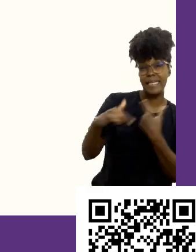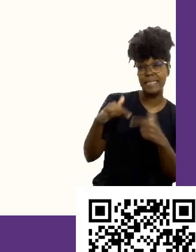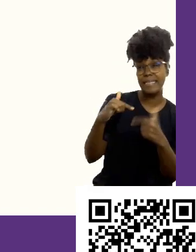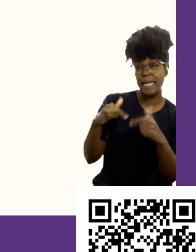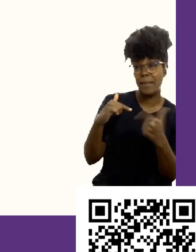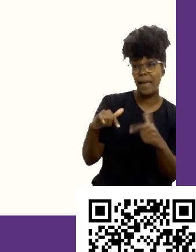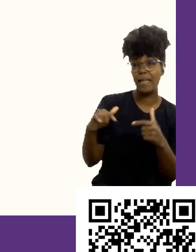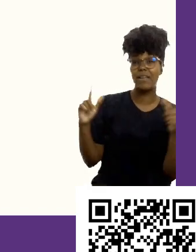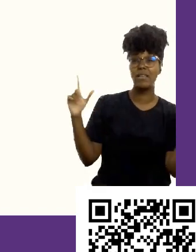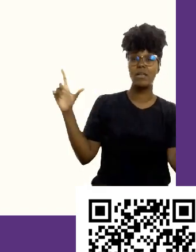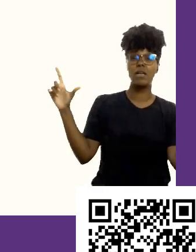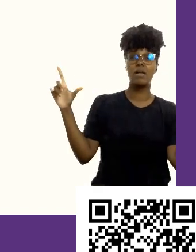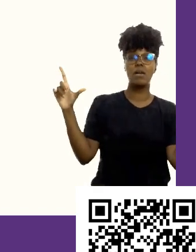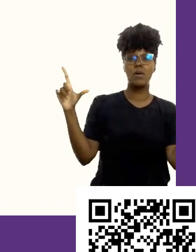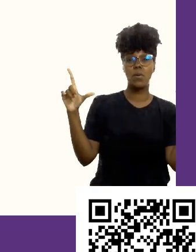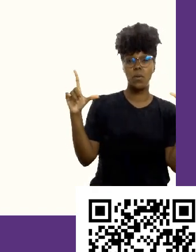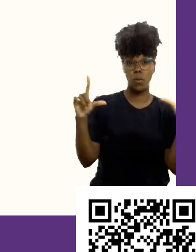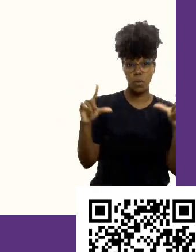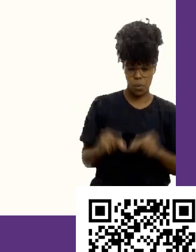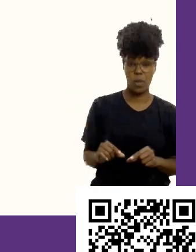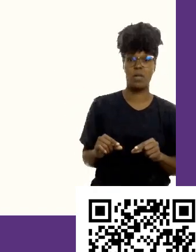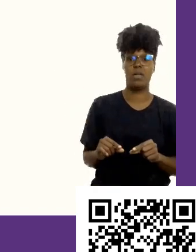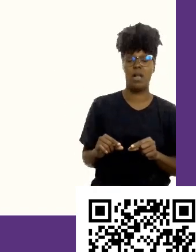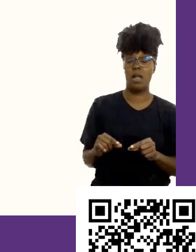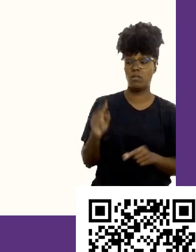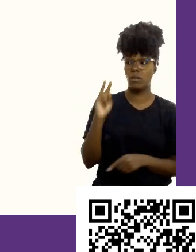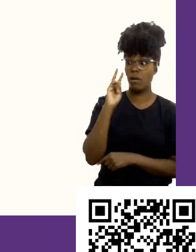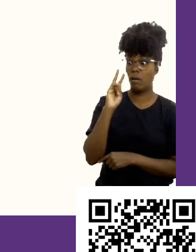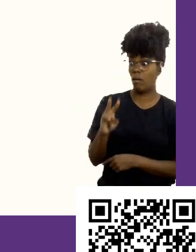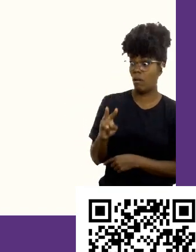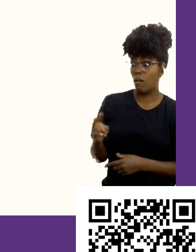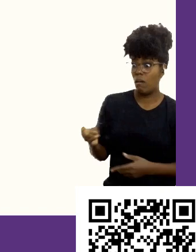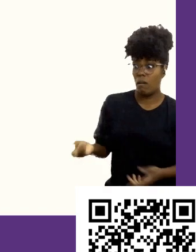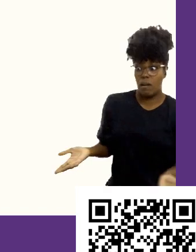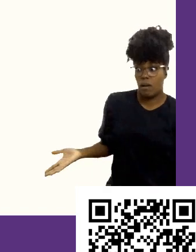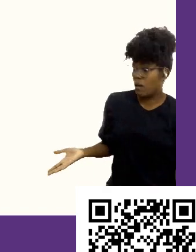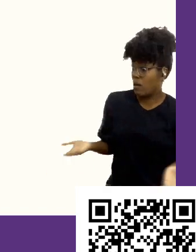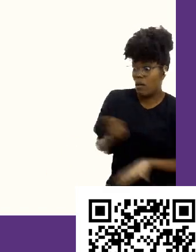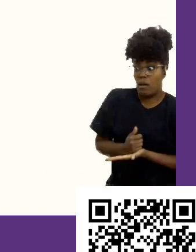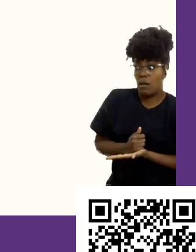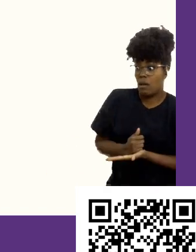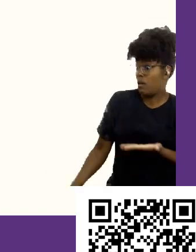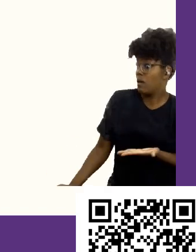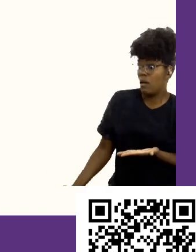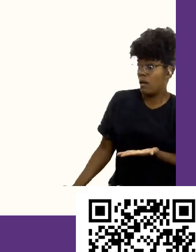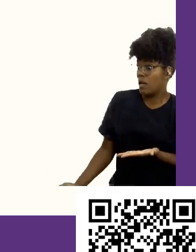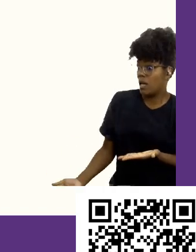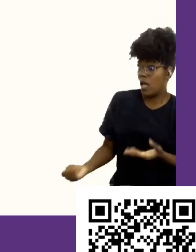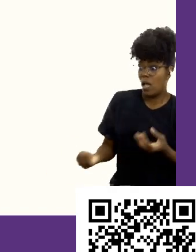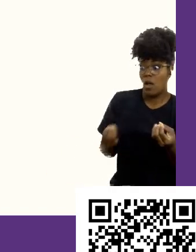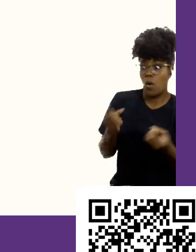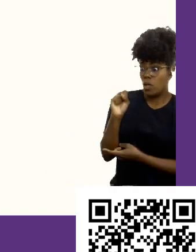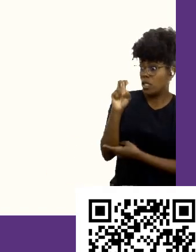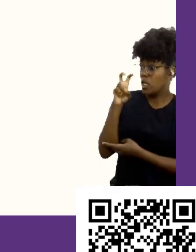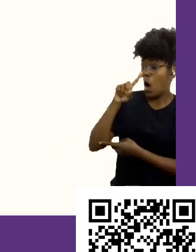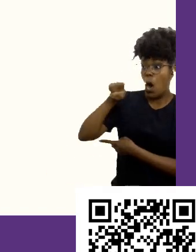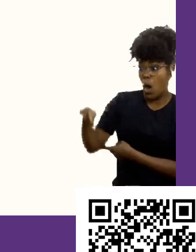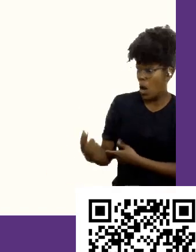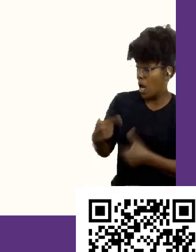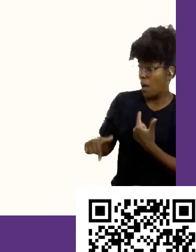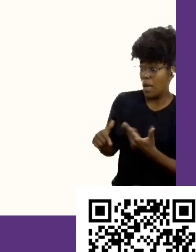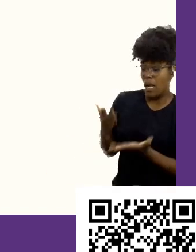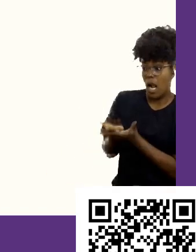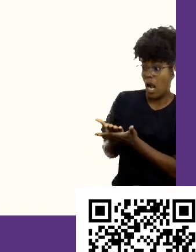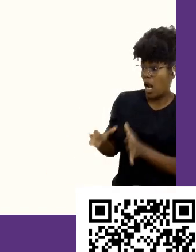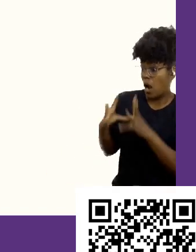85 milhões. E a gente olha para isso e a gente fala, estou ferrada, 85 milhões de empregos vão desaparecer, o eu vou fazer da minha